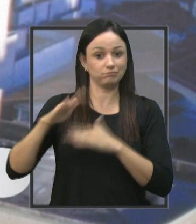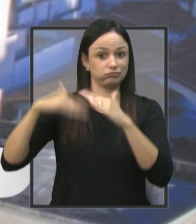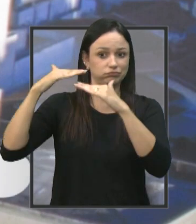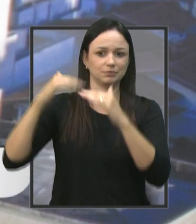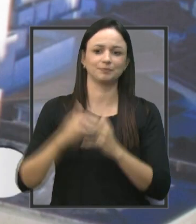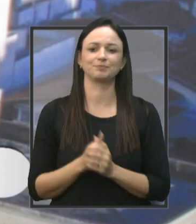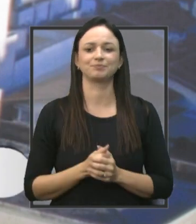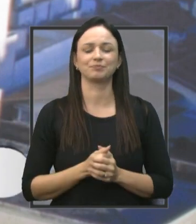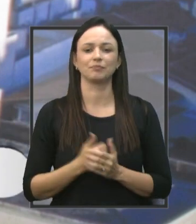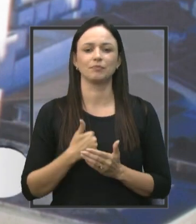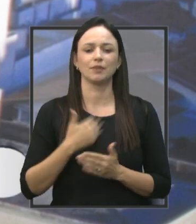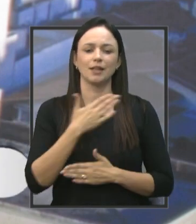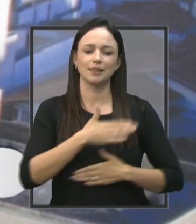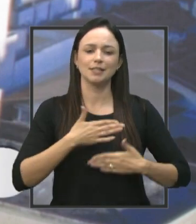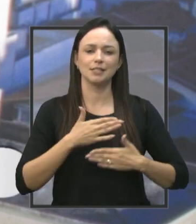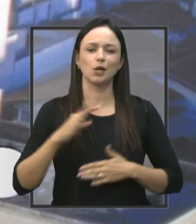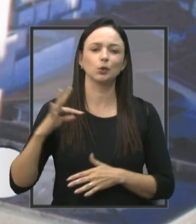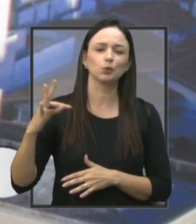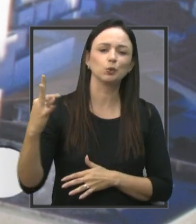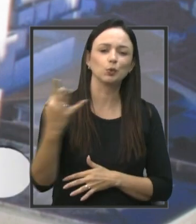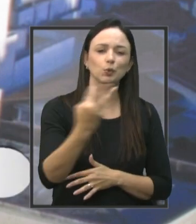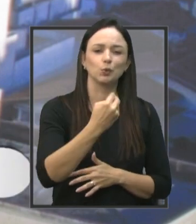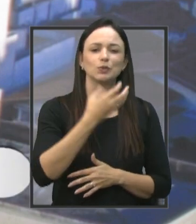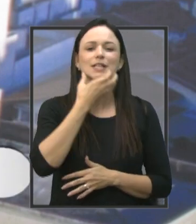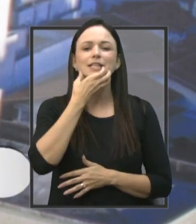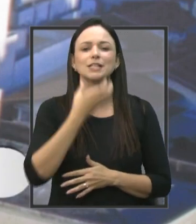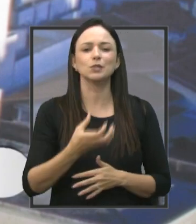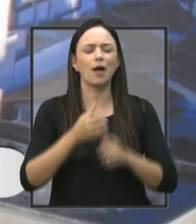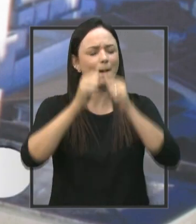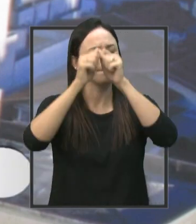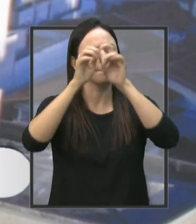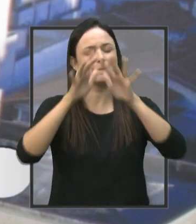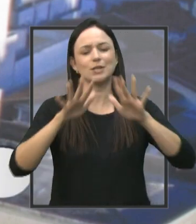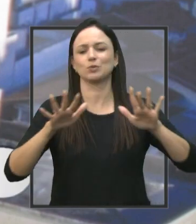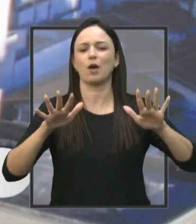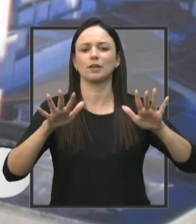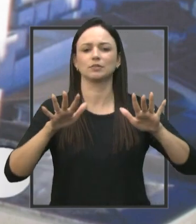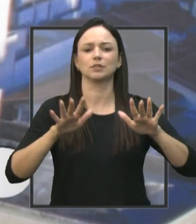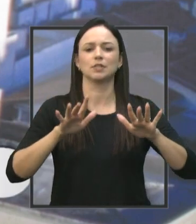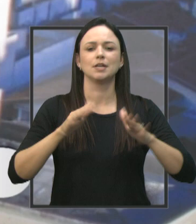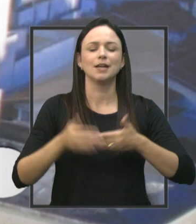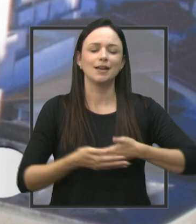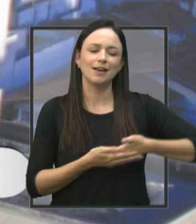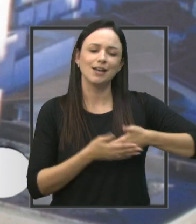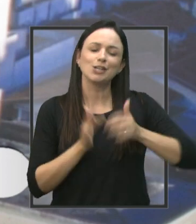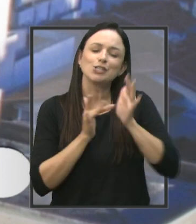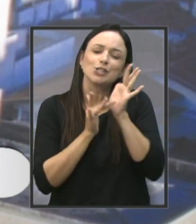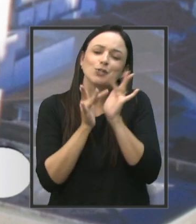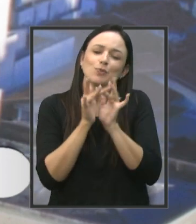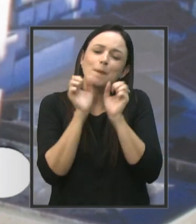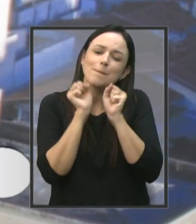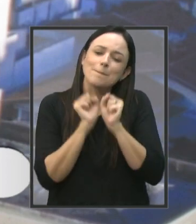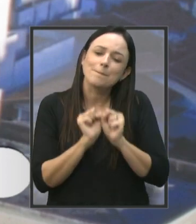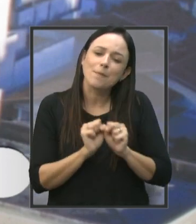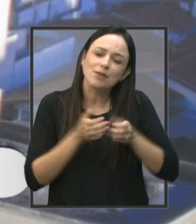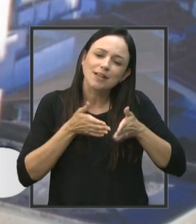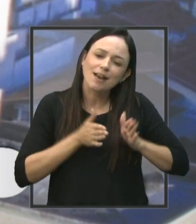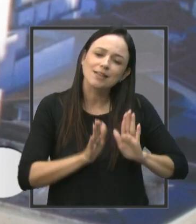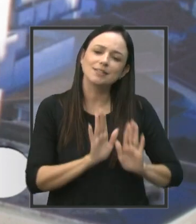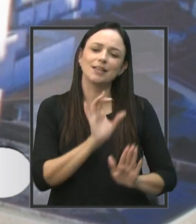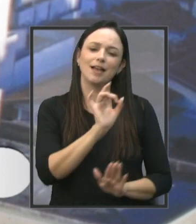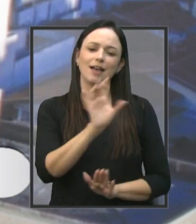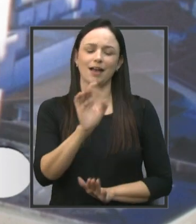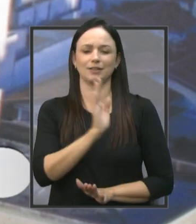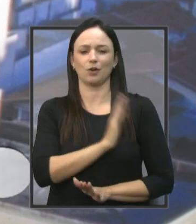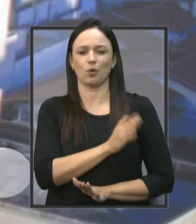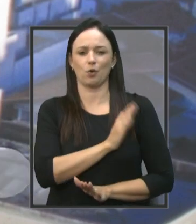desejar a todos um Natal super abençoado, que o menino Jesus possa renascer no coração de cada um,